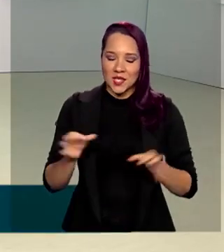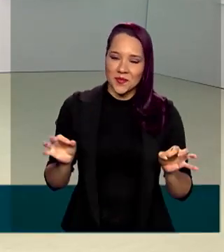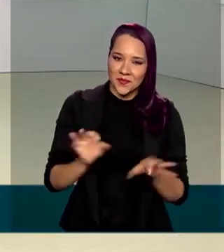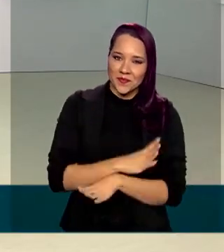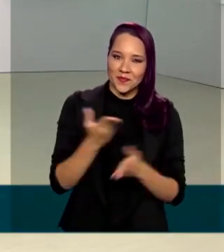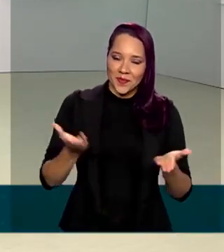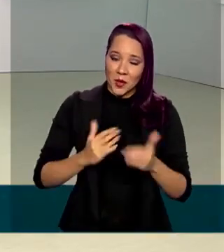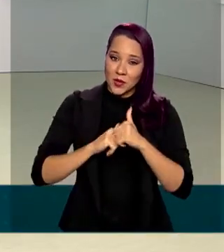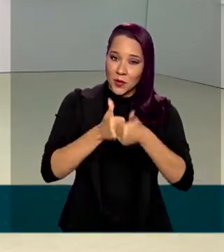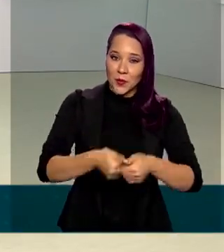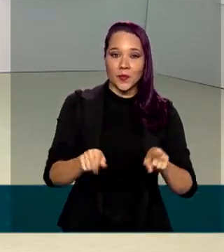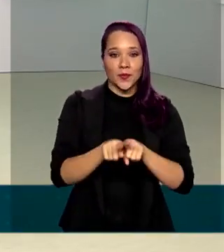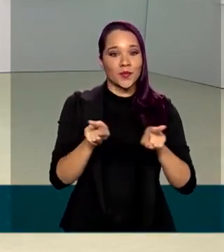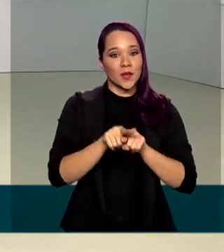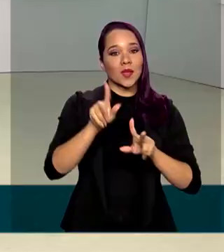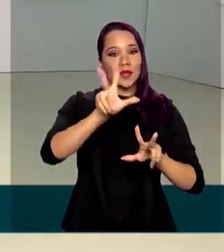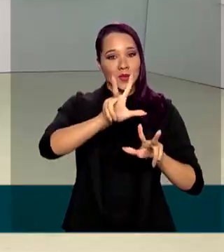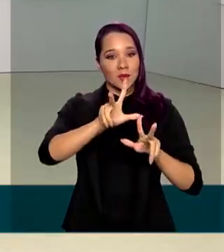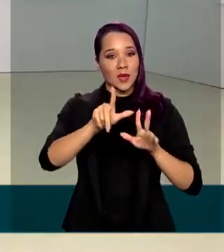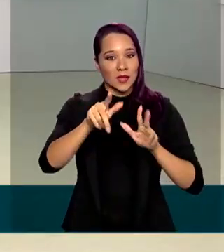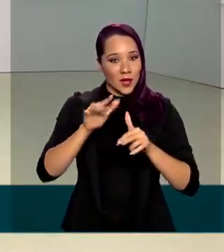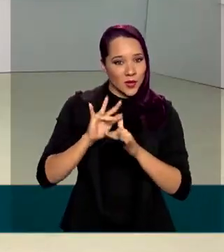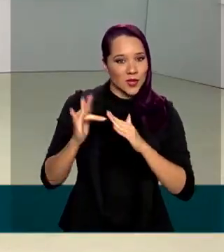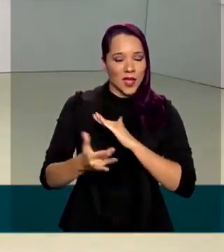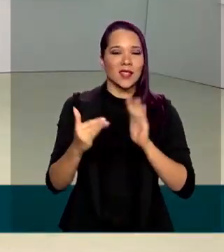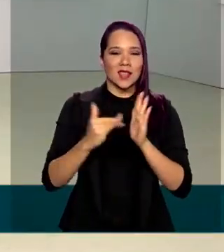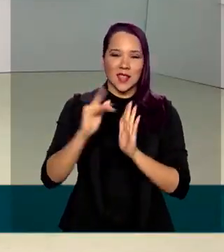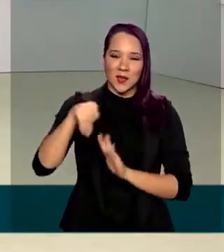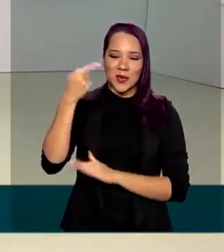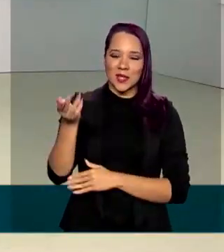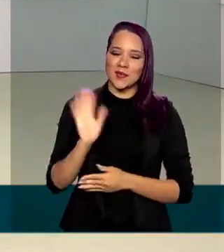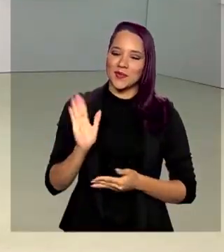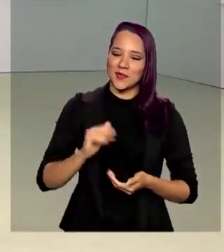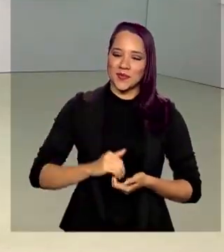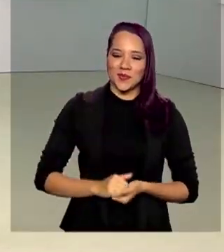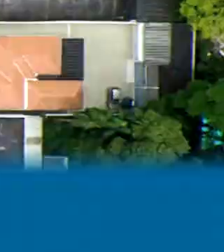por aqui. Nos acompanhe também pelas redes sociais. Até a próxima edição.